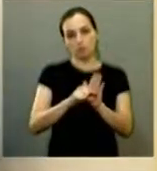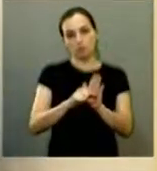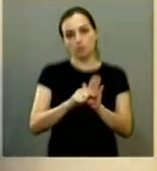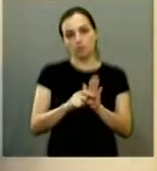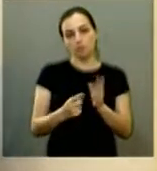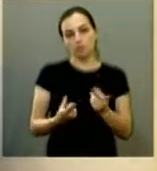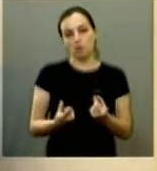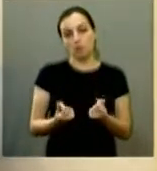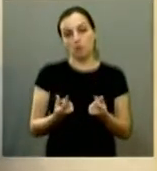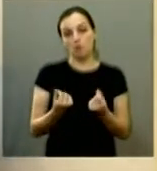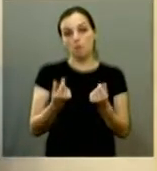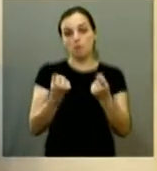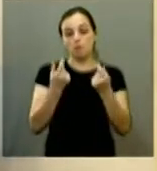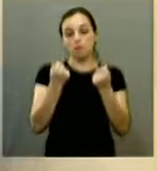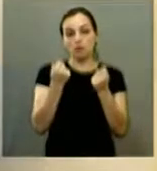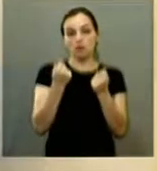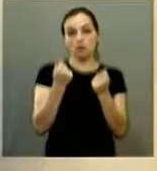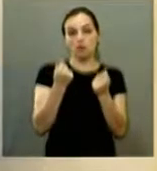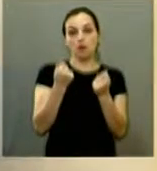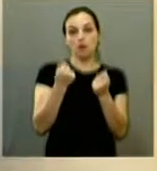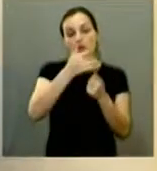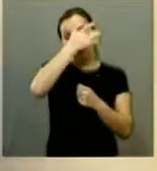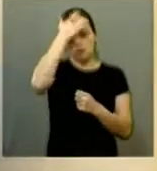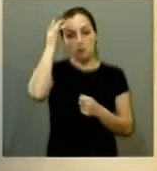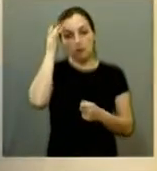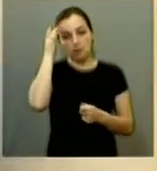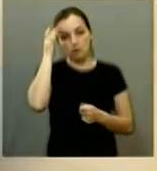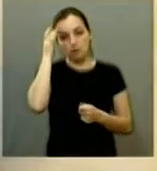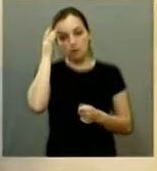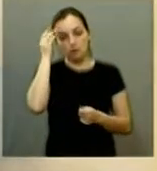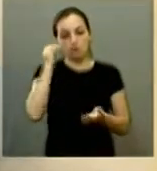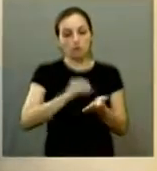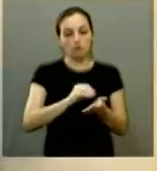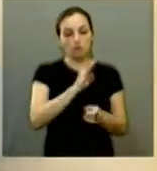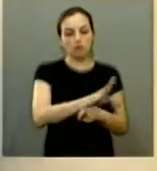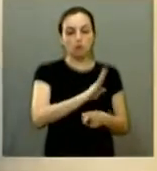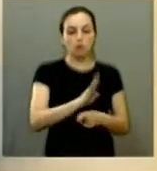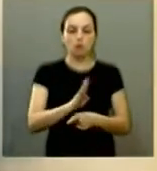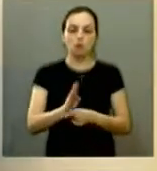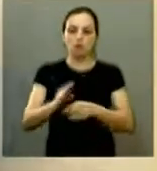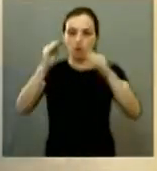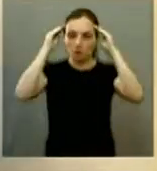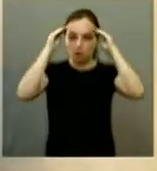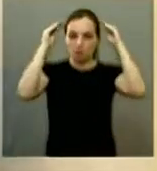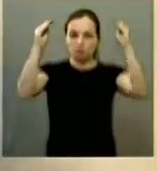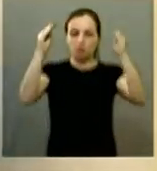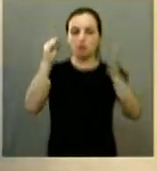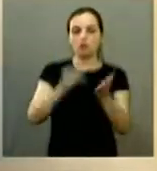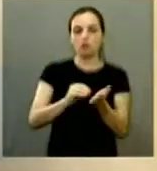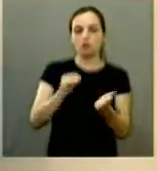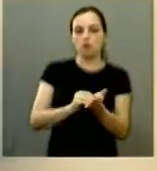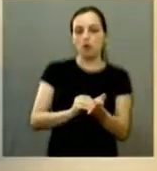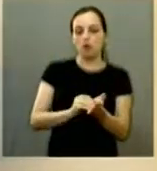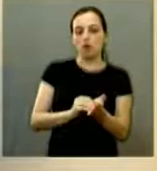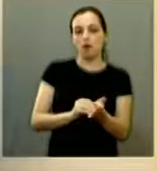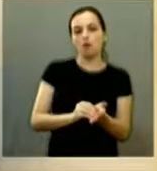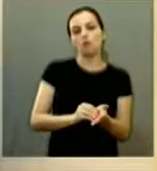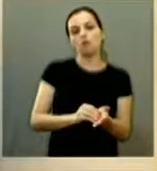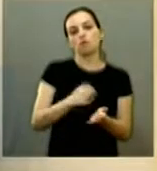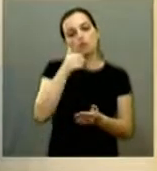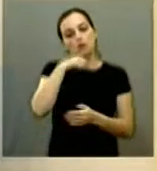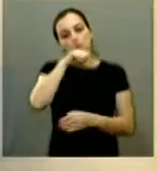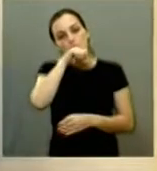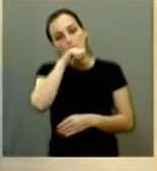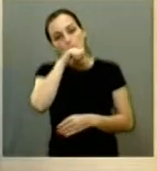maus cuidadores as pessoas que tem animais e se não respeita um animal não respeita um ser humano não respeita a sociedade